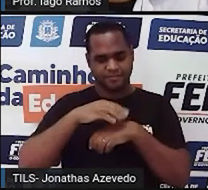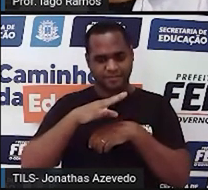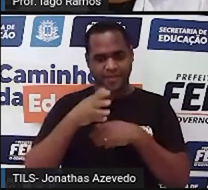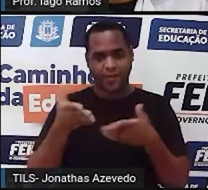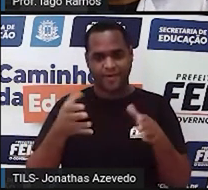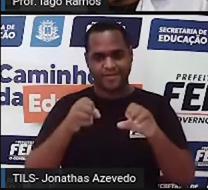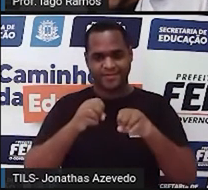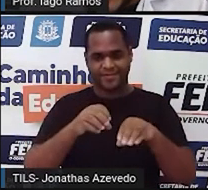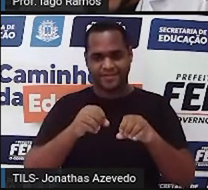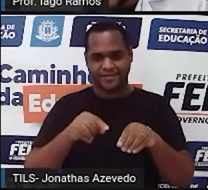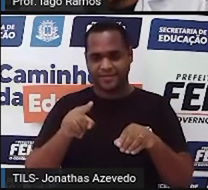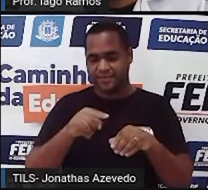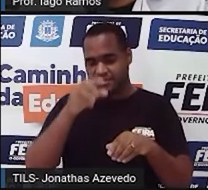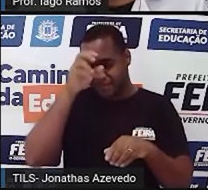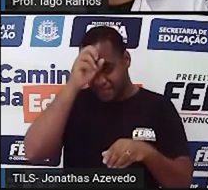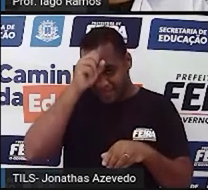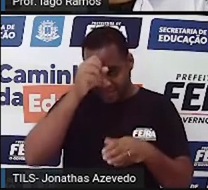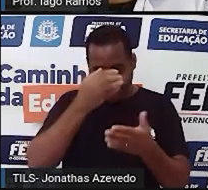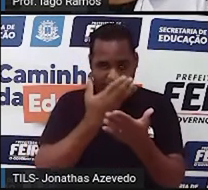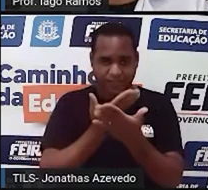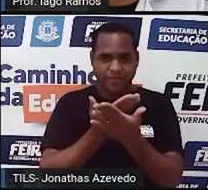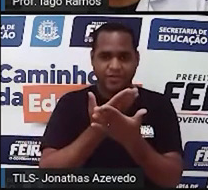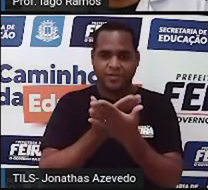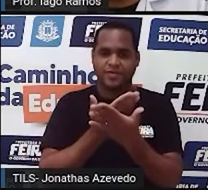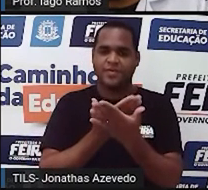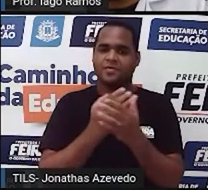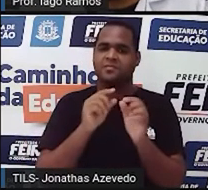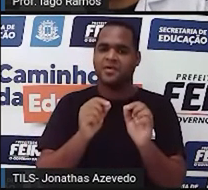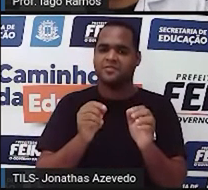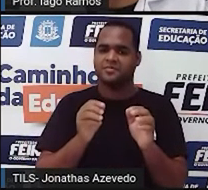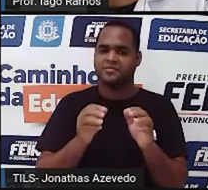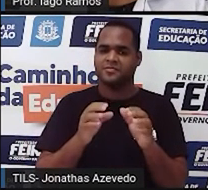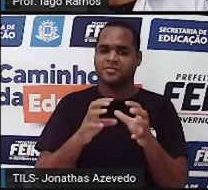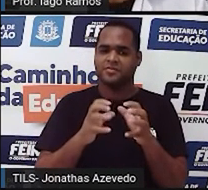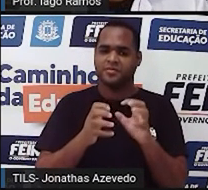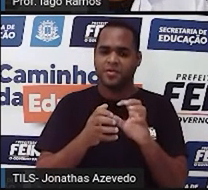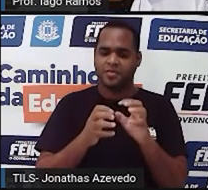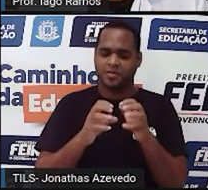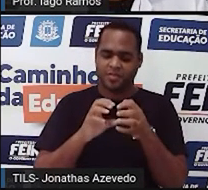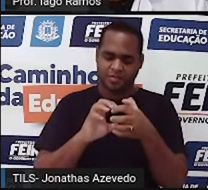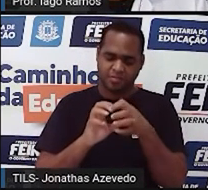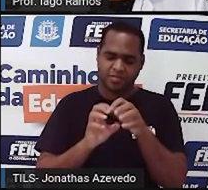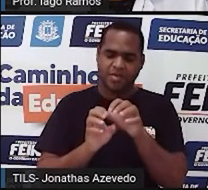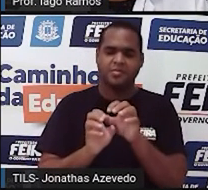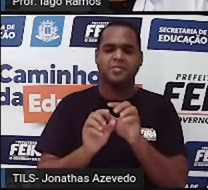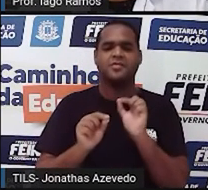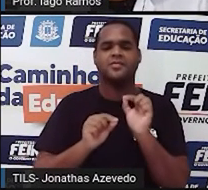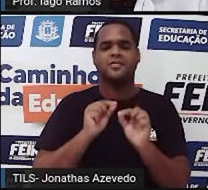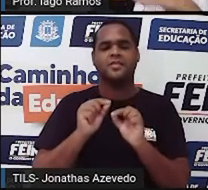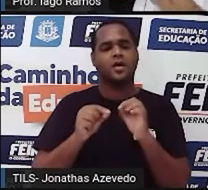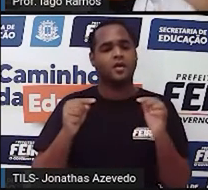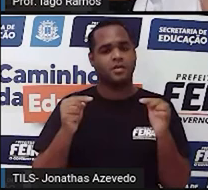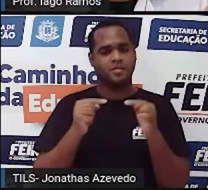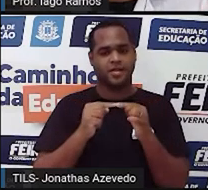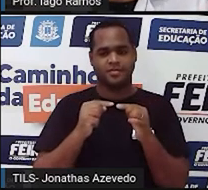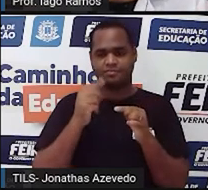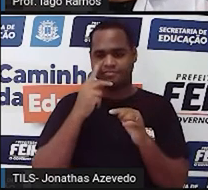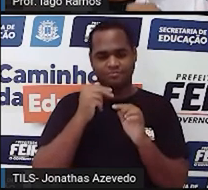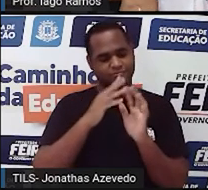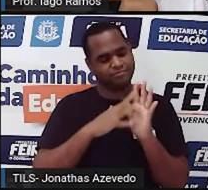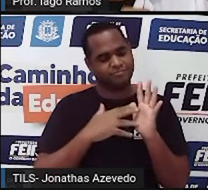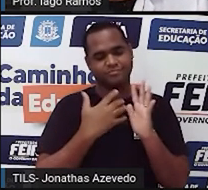conta do que a gente estudou até aqui. Mas o que é o quadrado mágico, né? O quadrado mágico é uma tabelazinha